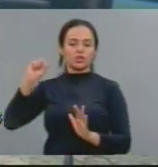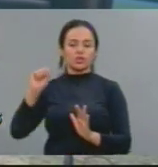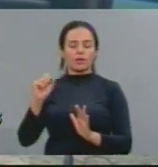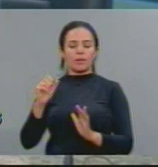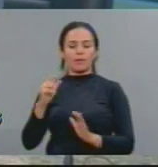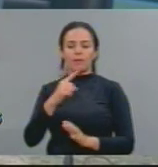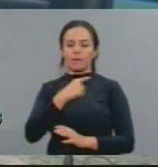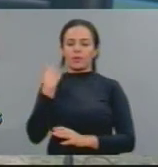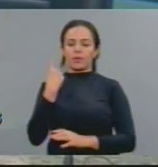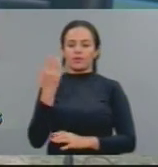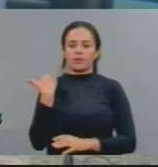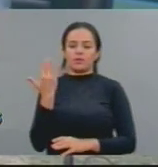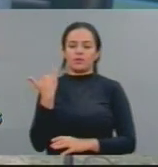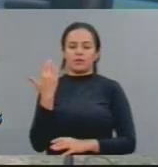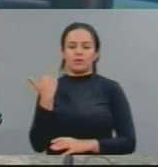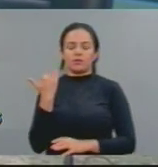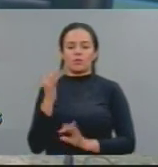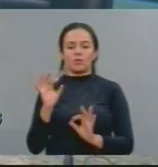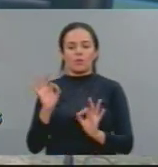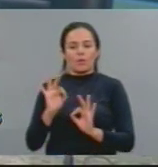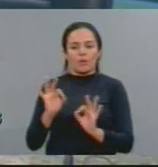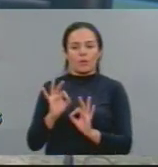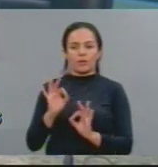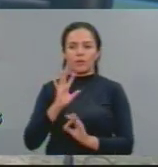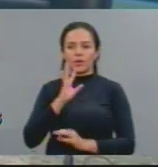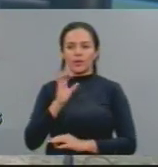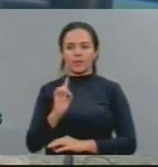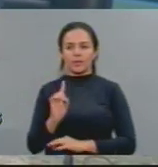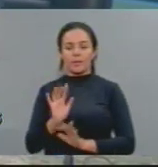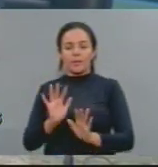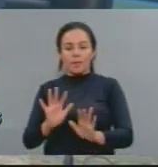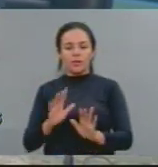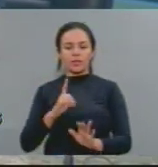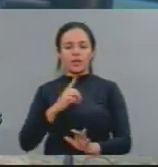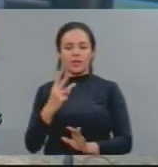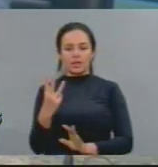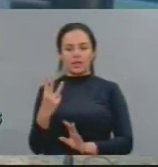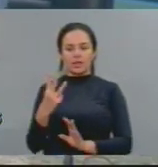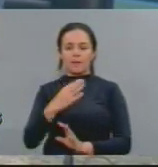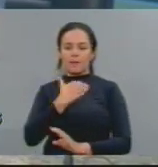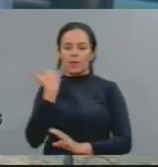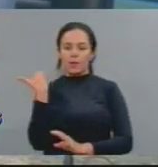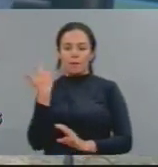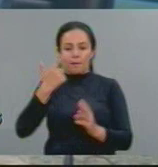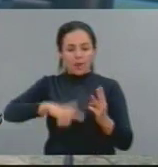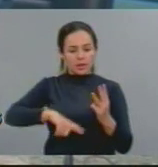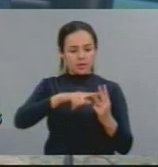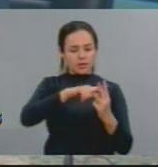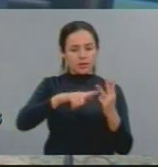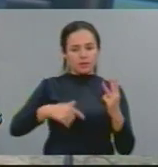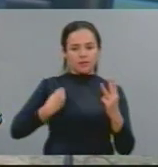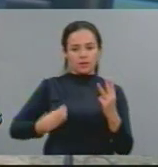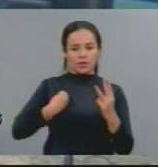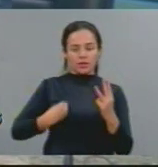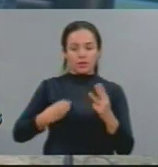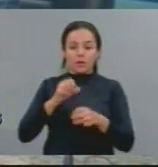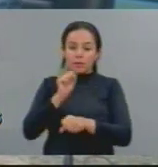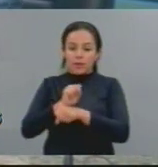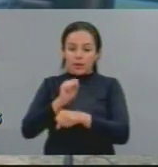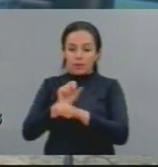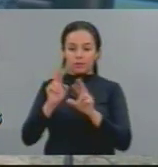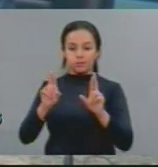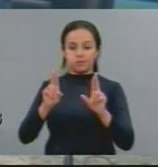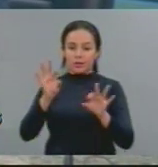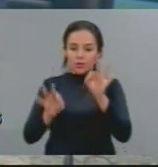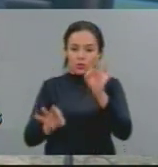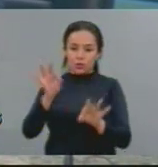espera que o julgamento ocorra logo, afinal de contas, os 6, 3 já morreram, então a gente espera que ocorra logo esse julgamento para que os